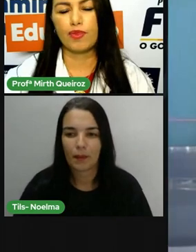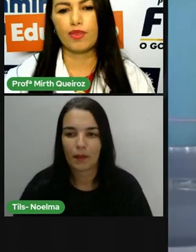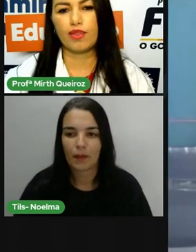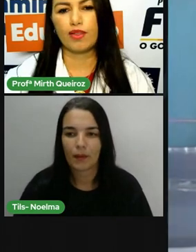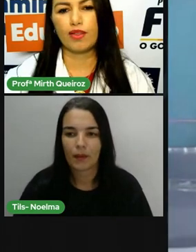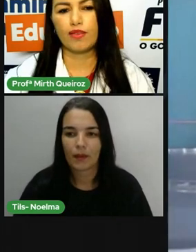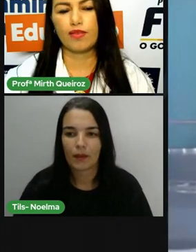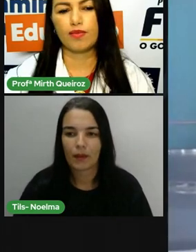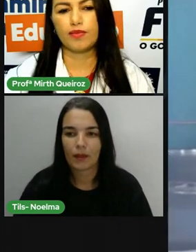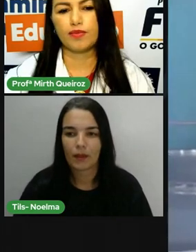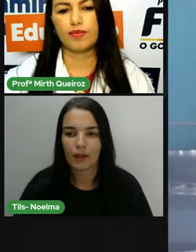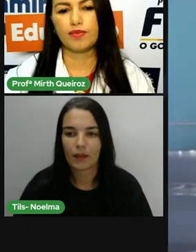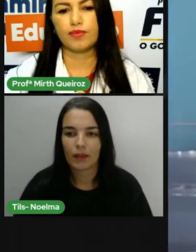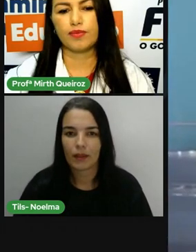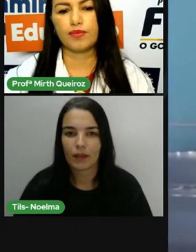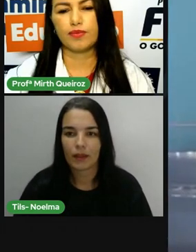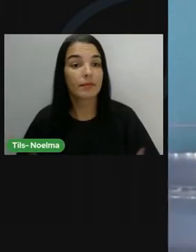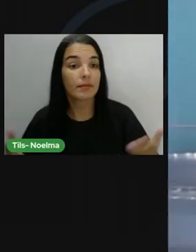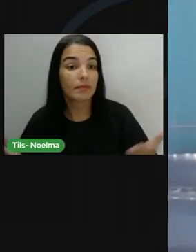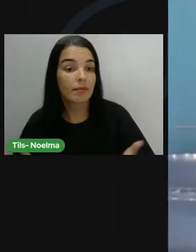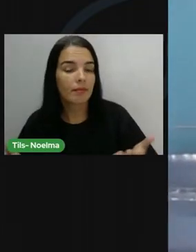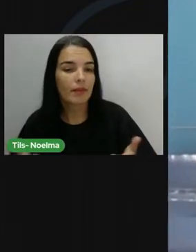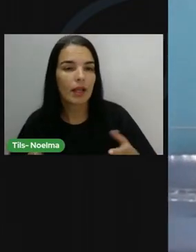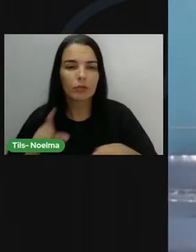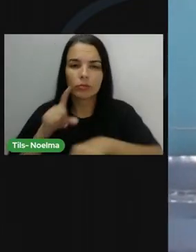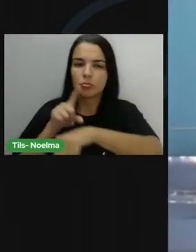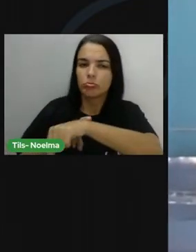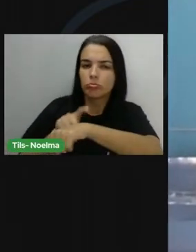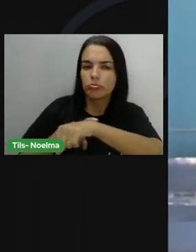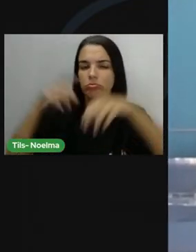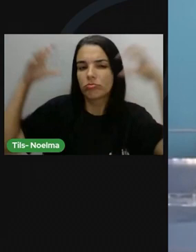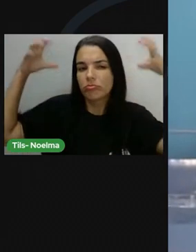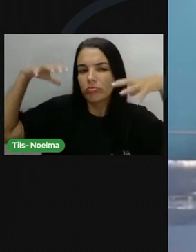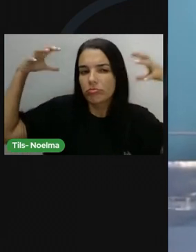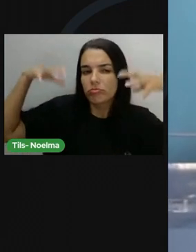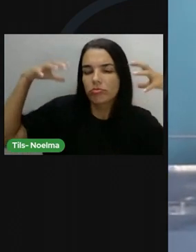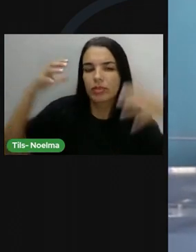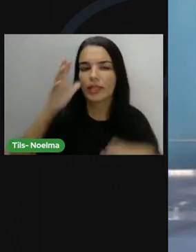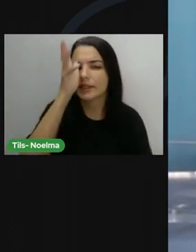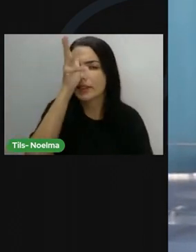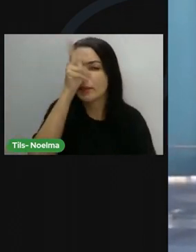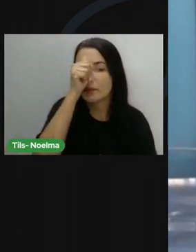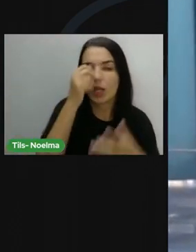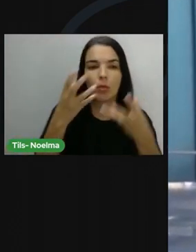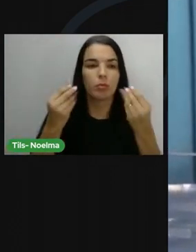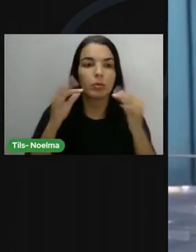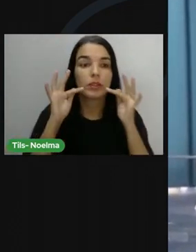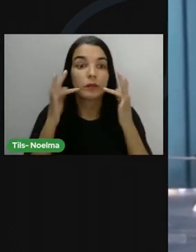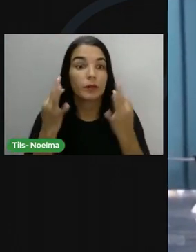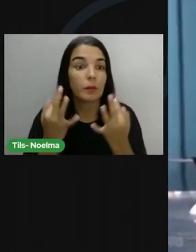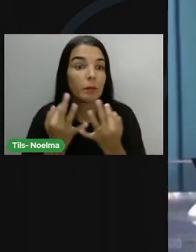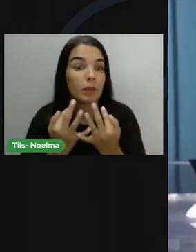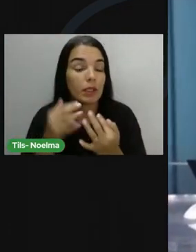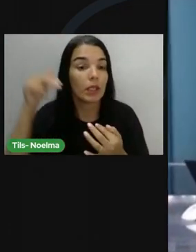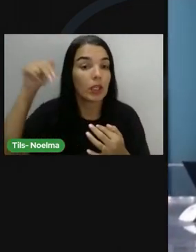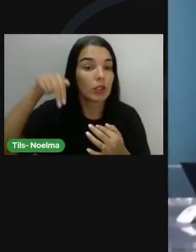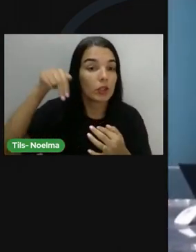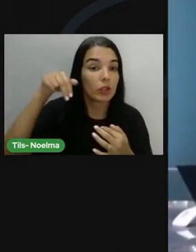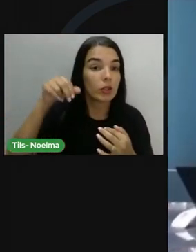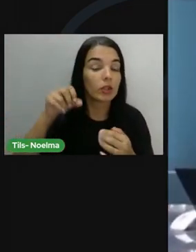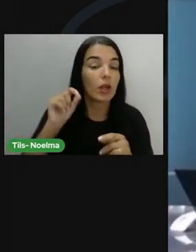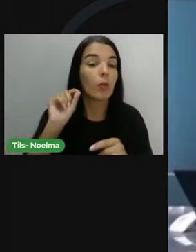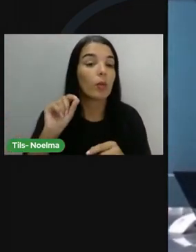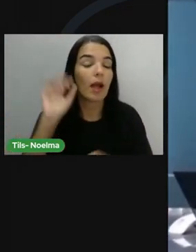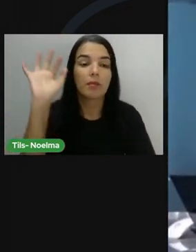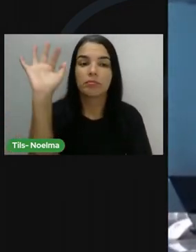Exatamente, Rodrigo. Nessa época de seca, a salvação de muitas famílias no Nordeste é o umbuzeiro, árvore